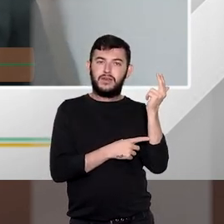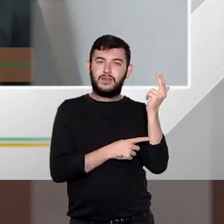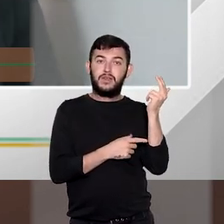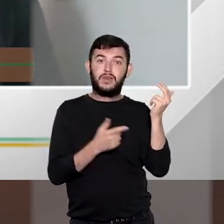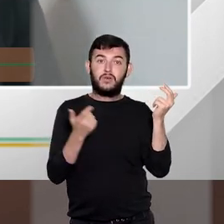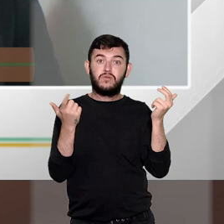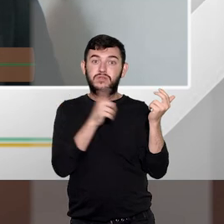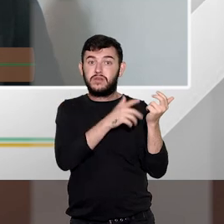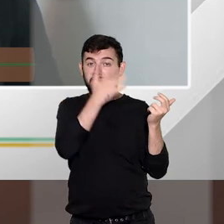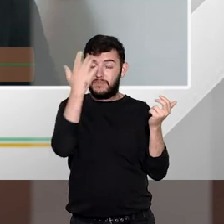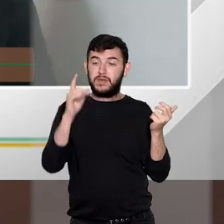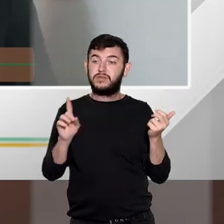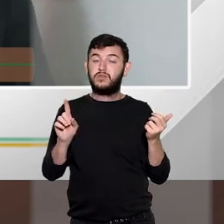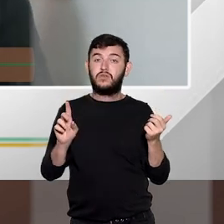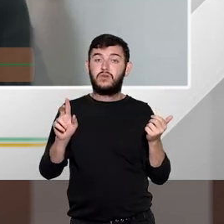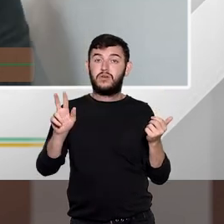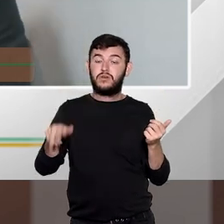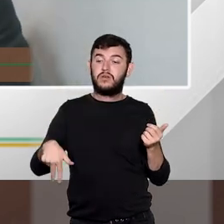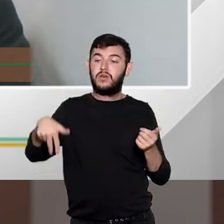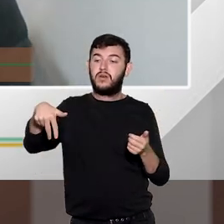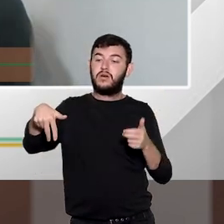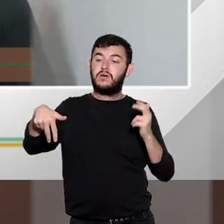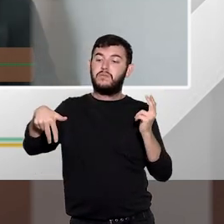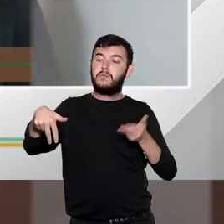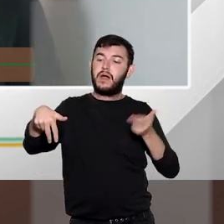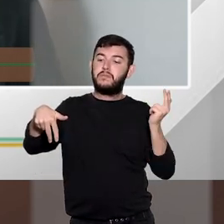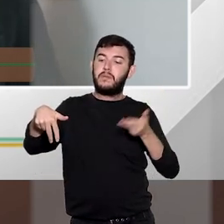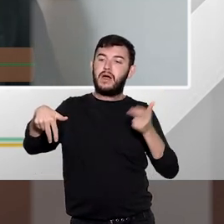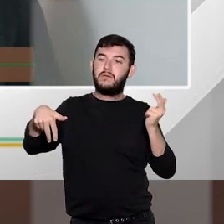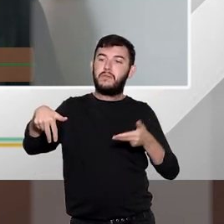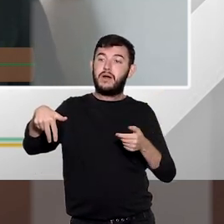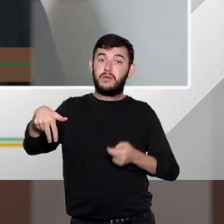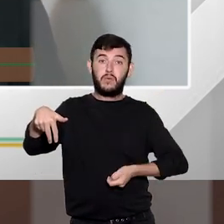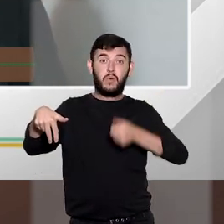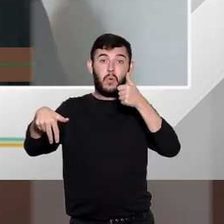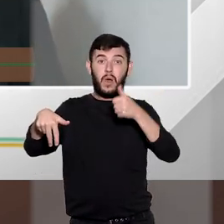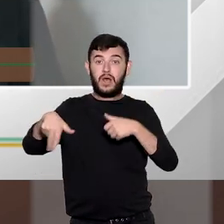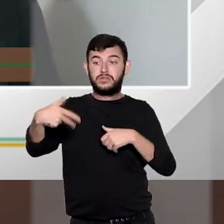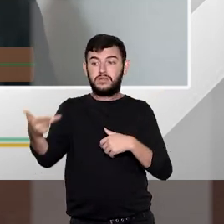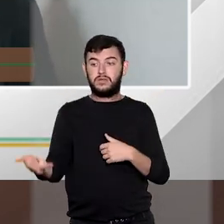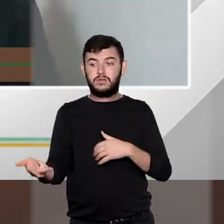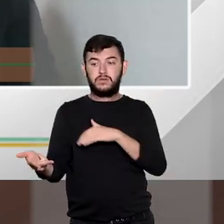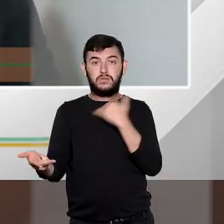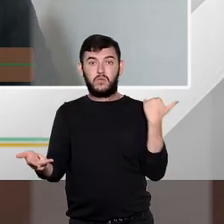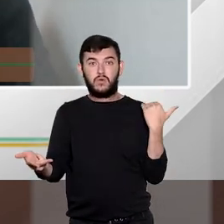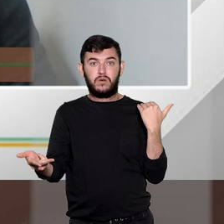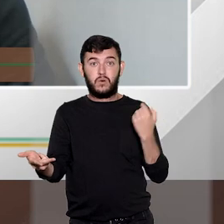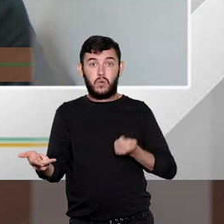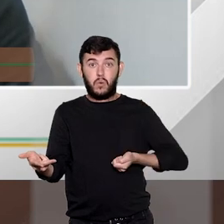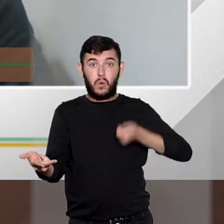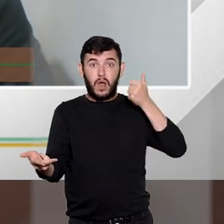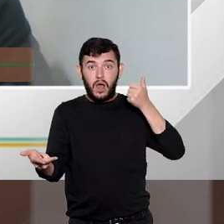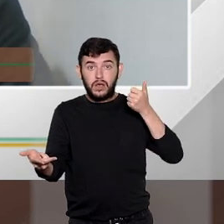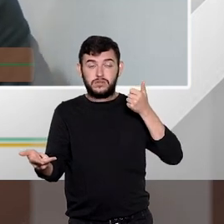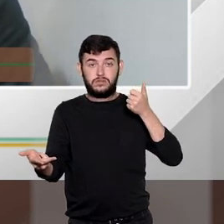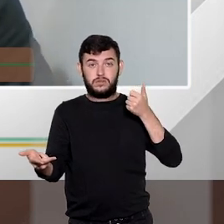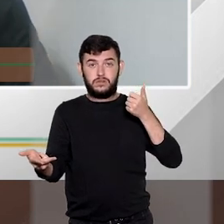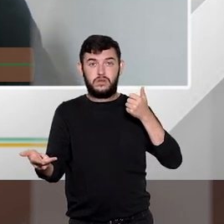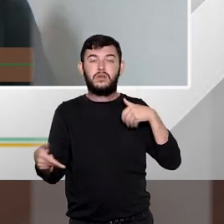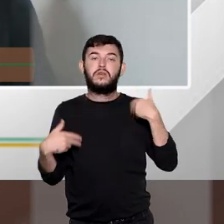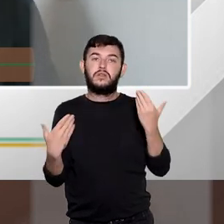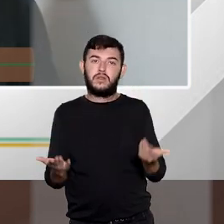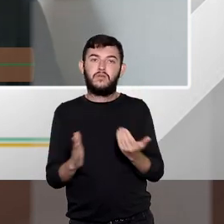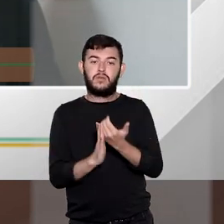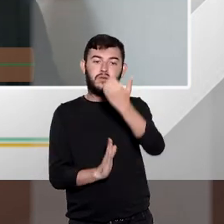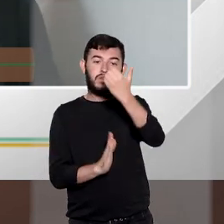atingiu a vítima que a vítima por pouco ela não faleceu você já tem uma diminuição menor